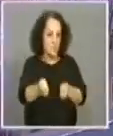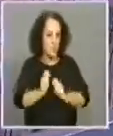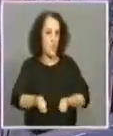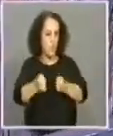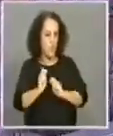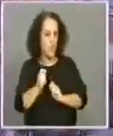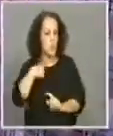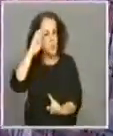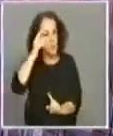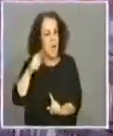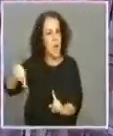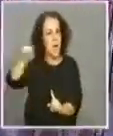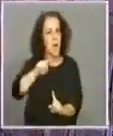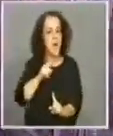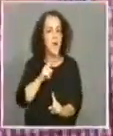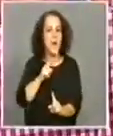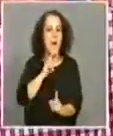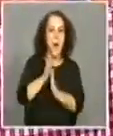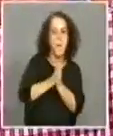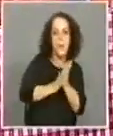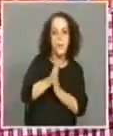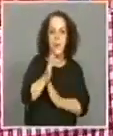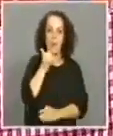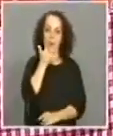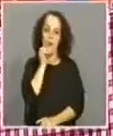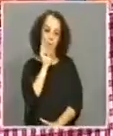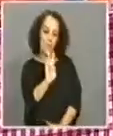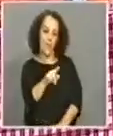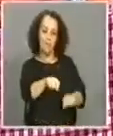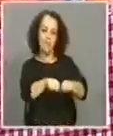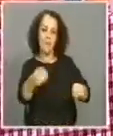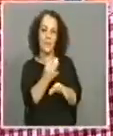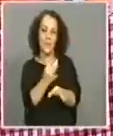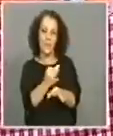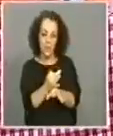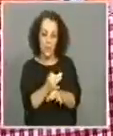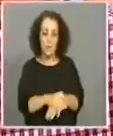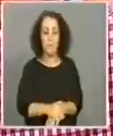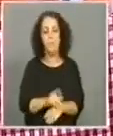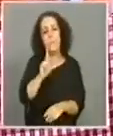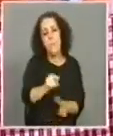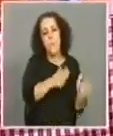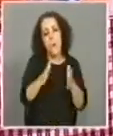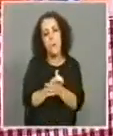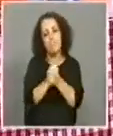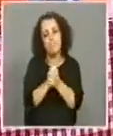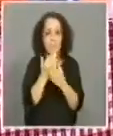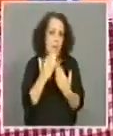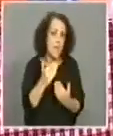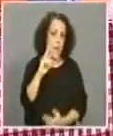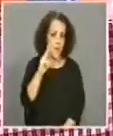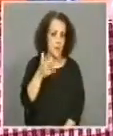de ver a alegria com que aqui o Samartinho vai acontecendo. E depois uma palavra de agradecimento à RTP